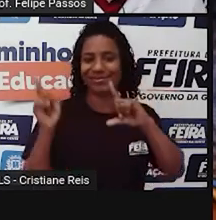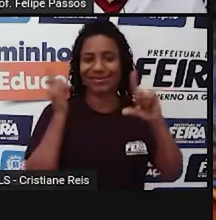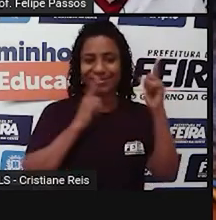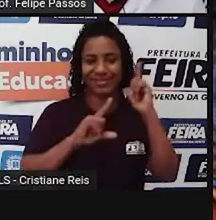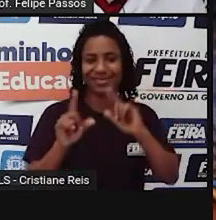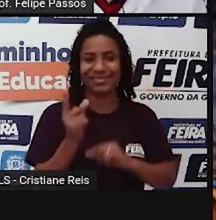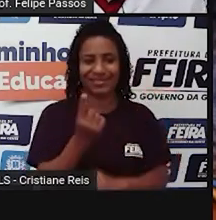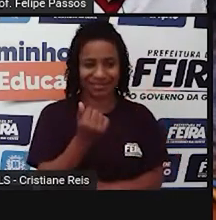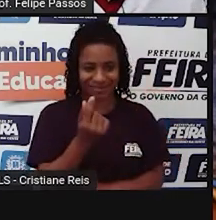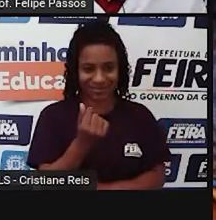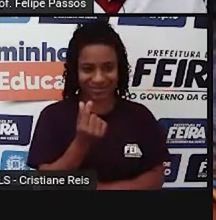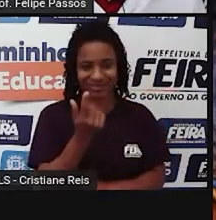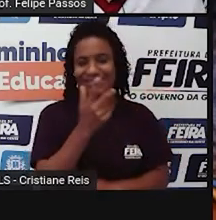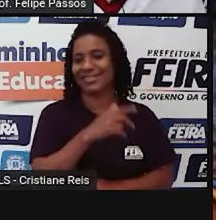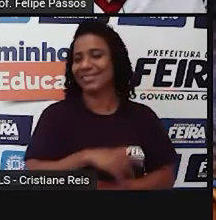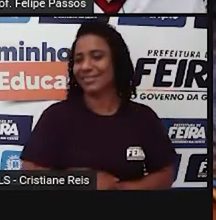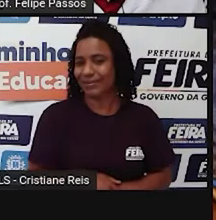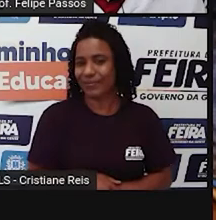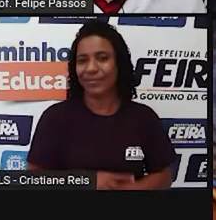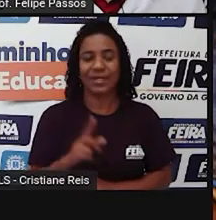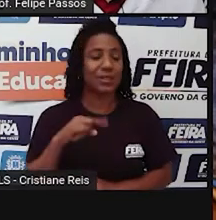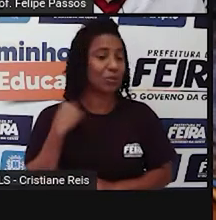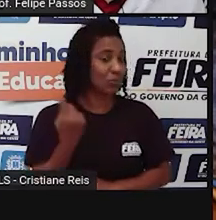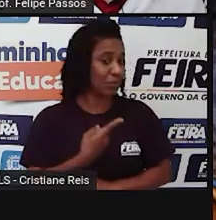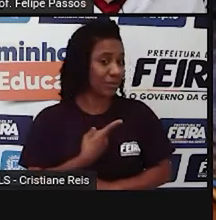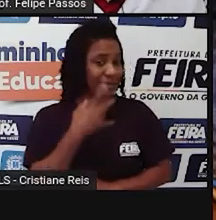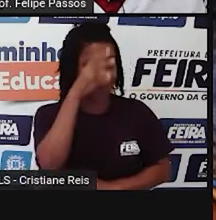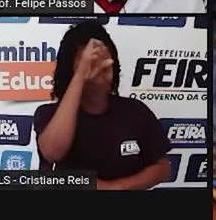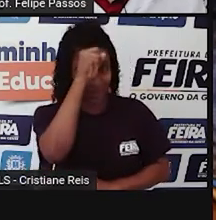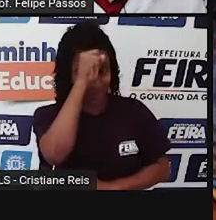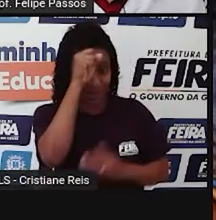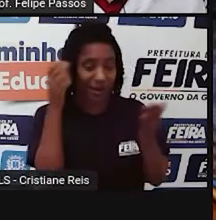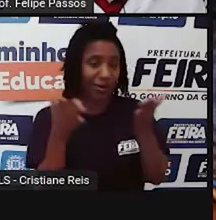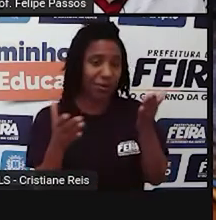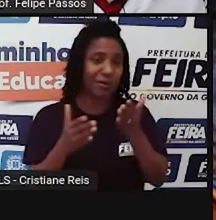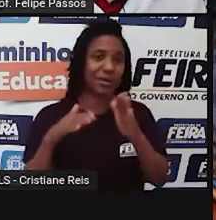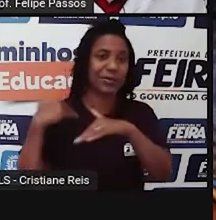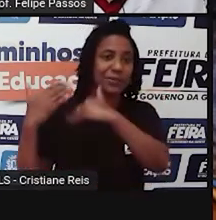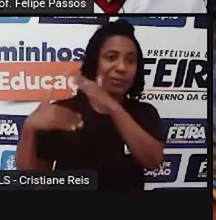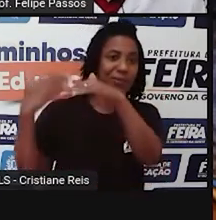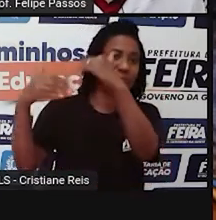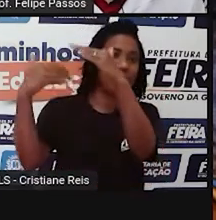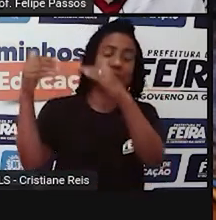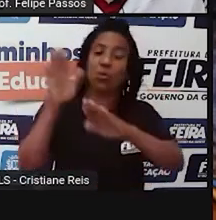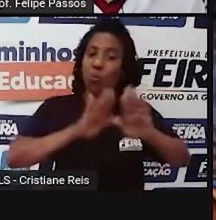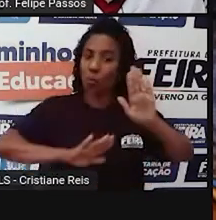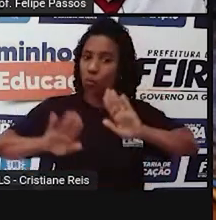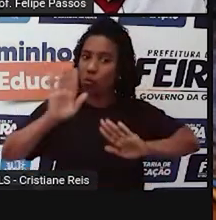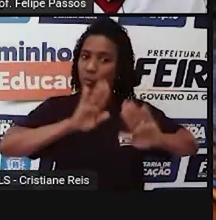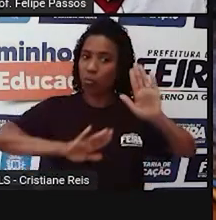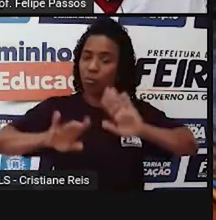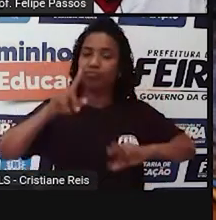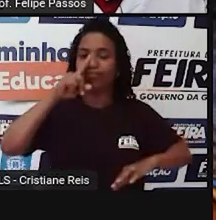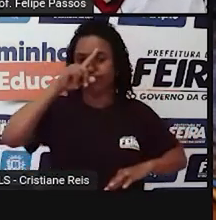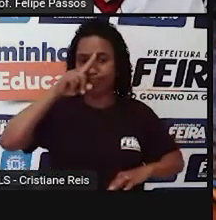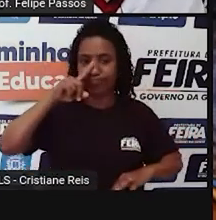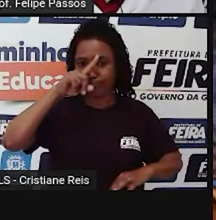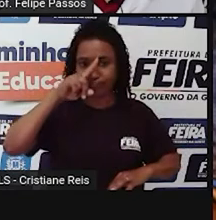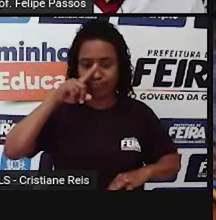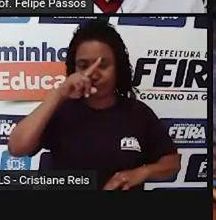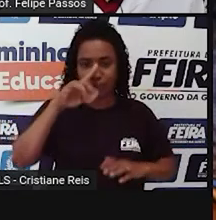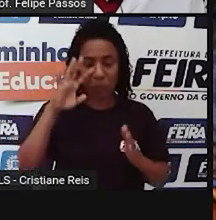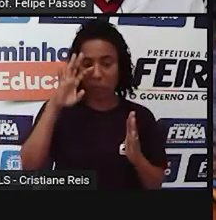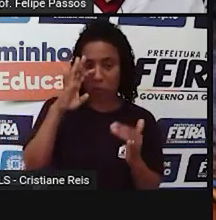está vivendo esse fenômeno e temos que aprender a viver esse fenômeno. Com cuidado, lógico, para não se perder, né? Para não ficar ali